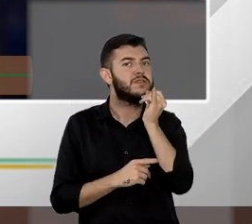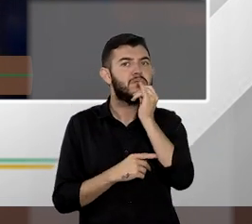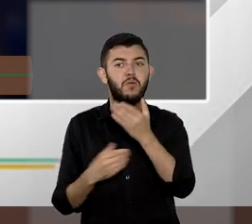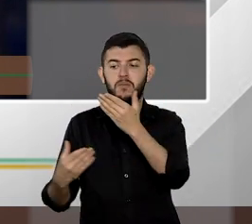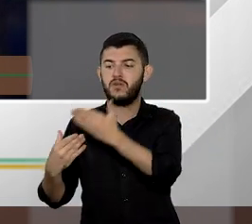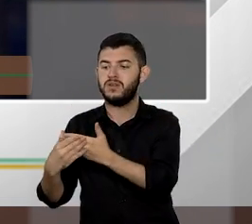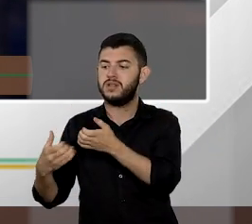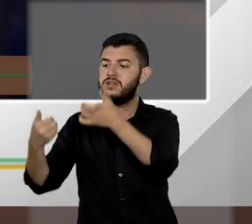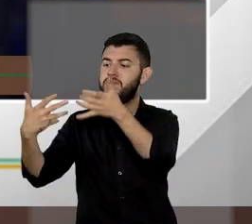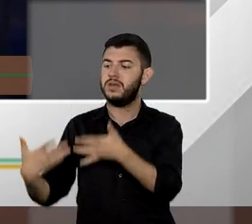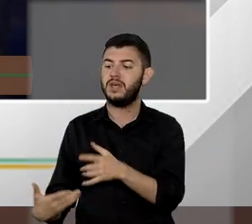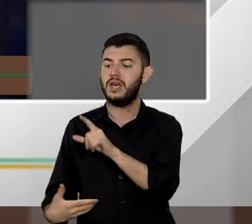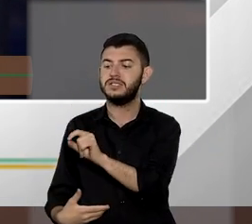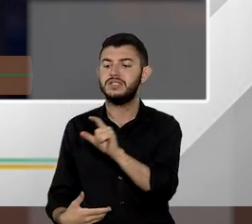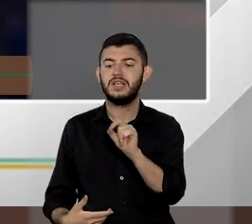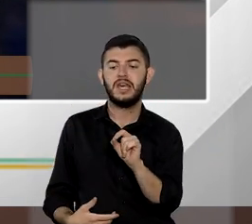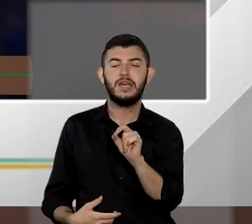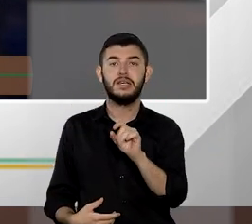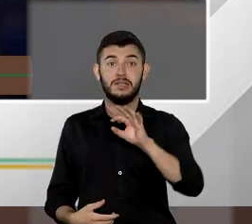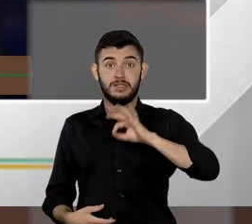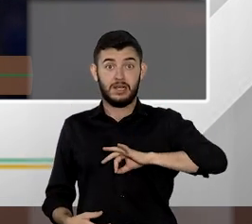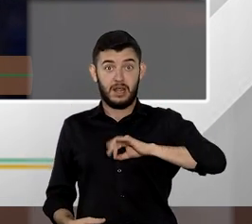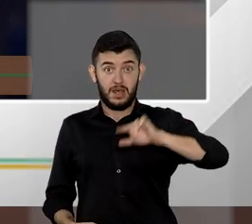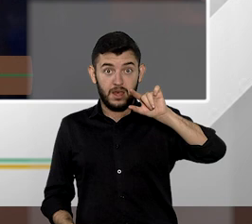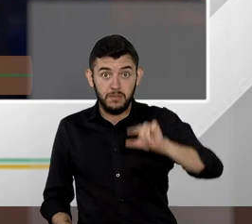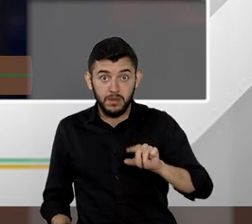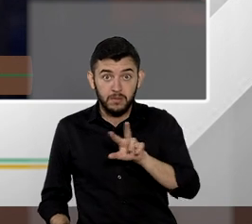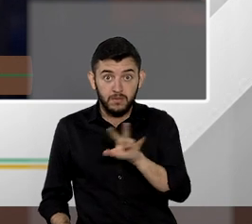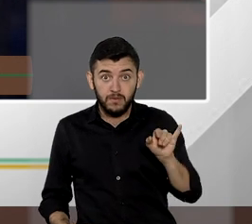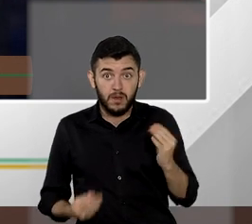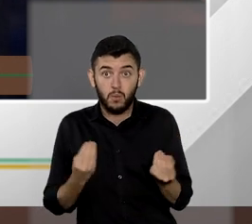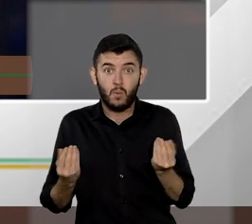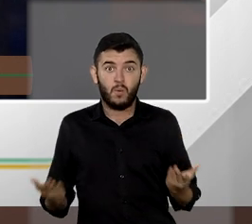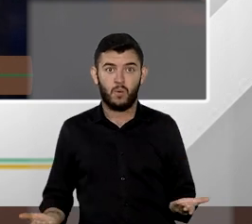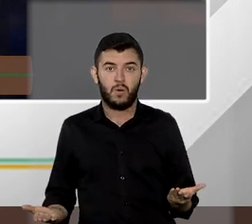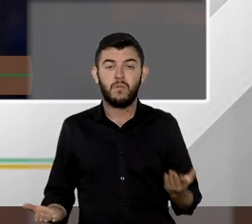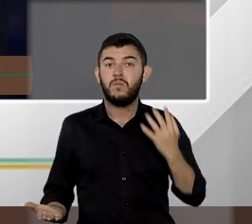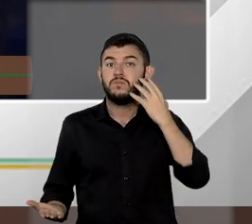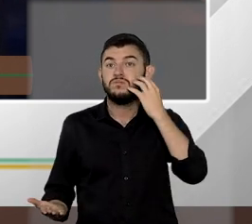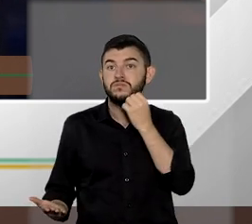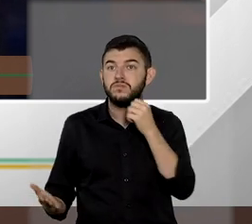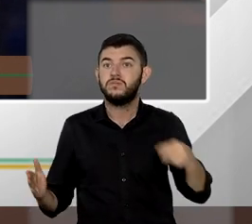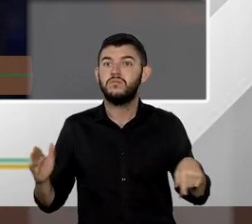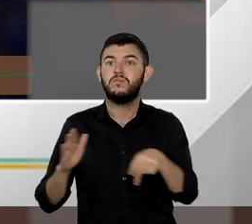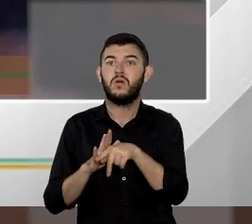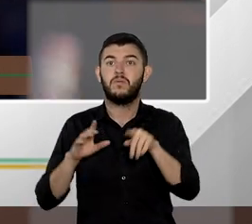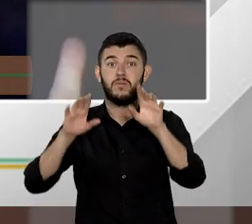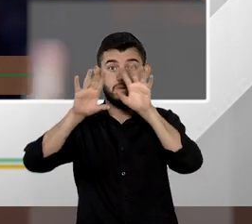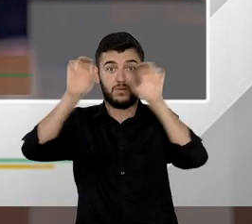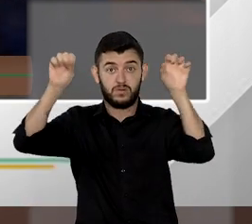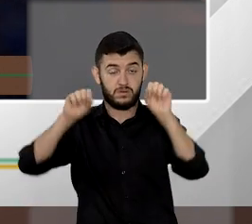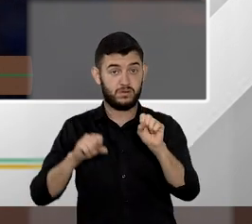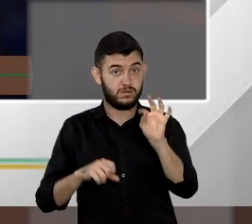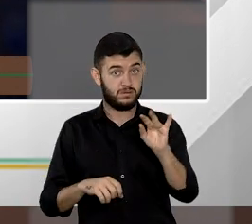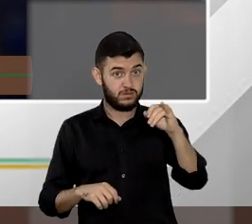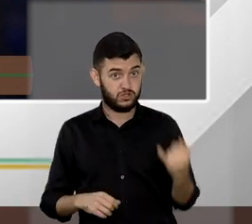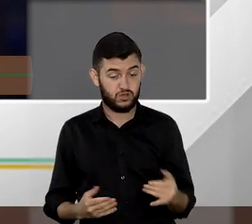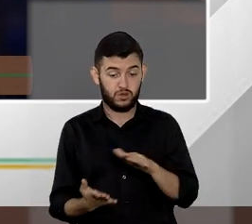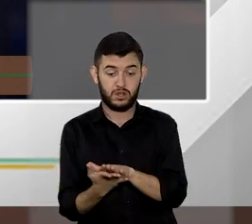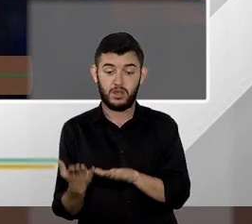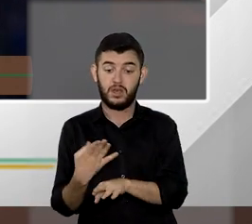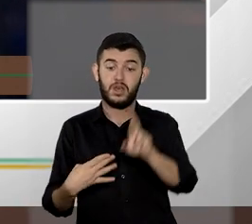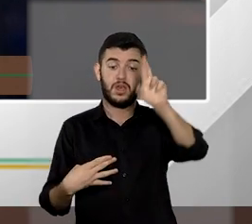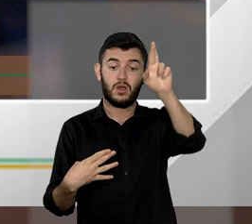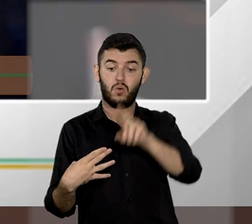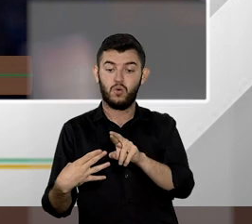100 salários mínimos ela merece sim ser ser admitida pelo superior tribunal de justiça ter o recurso admitido pelo